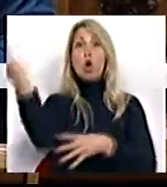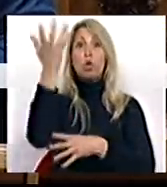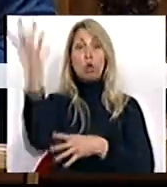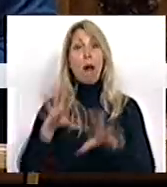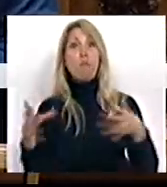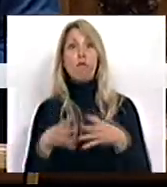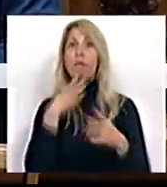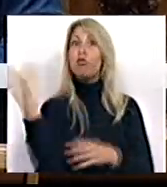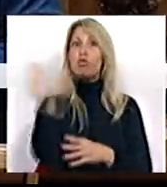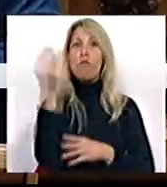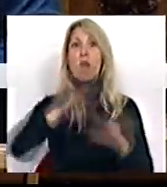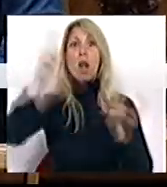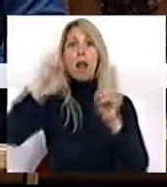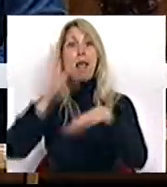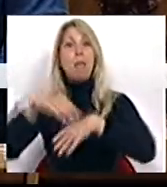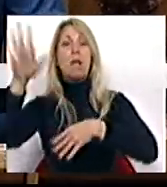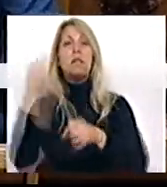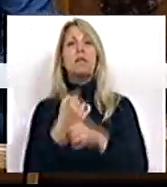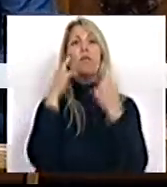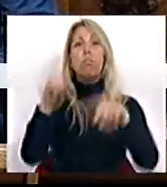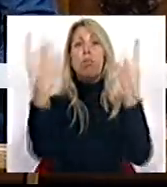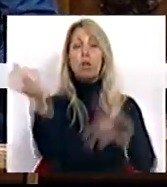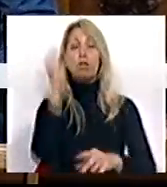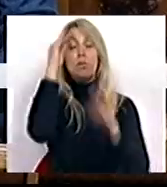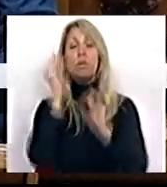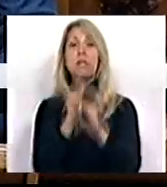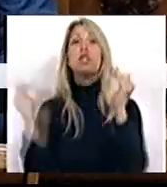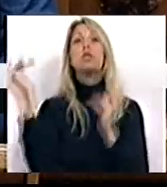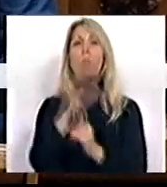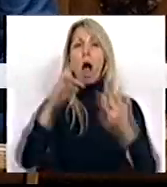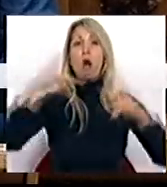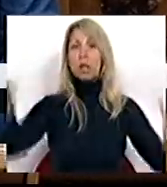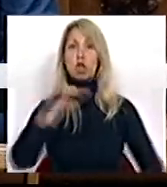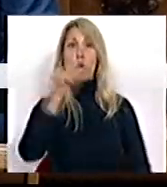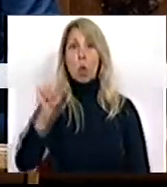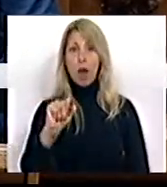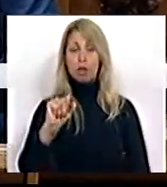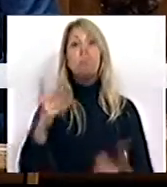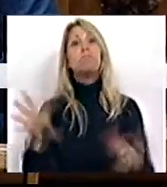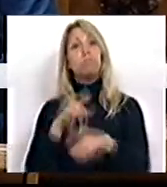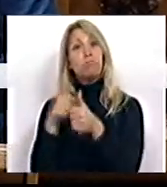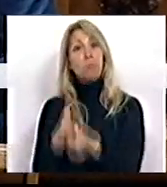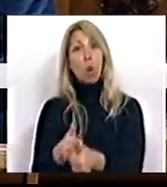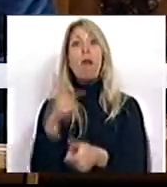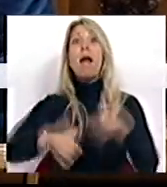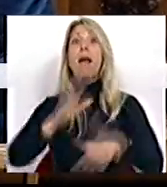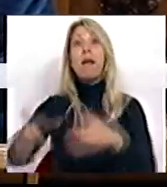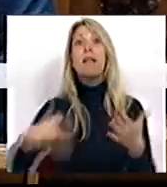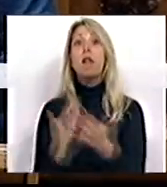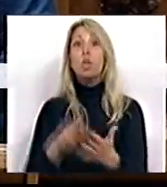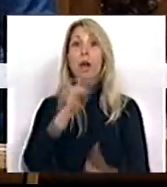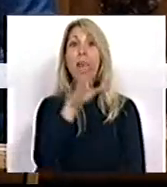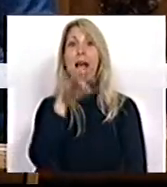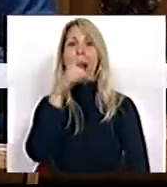movimentos juvenil e imigrante, serviços públicos e instituições do ensino superior, autarquias locais. Acompanhámos a candidatura da Arrábida à